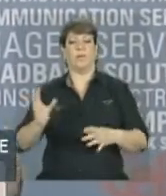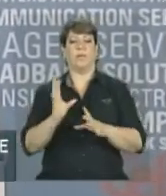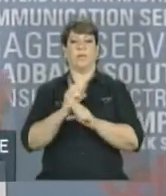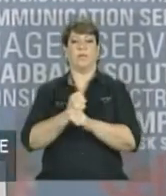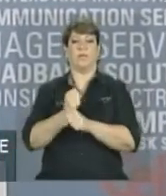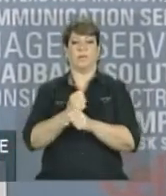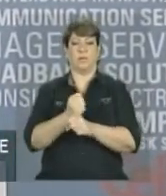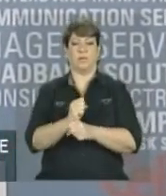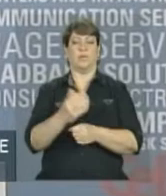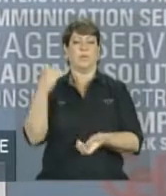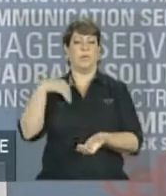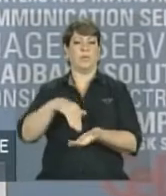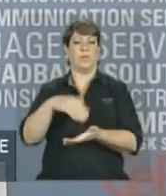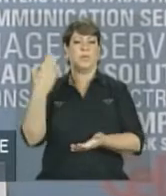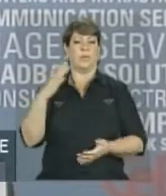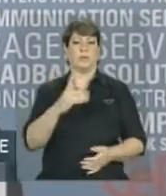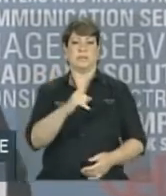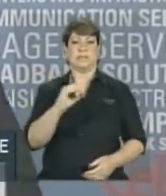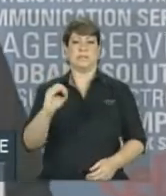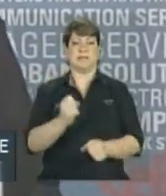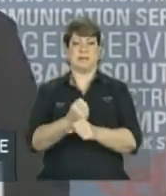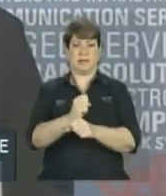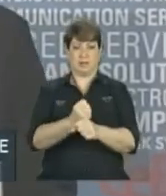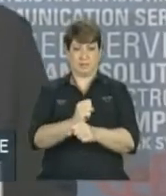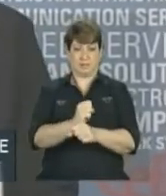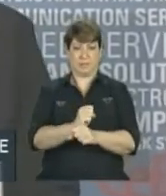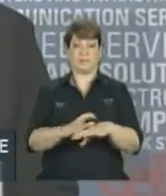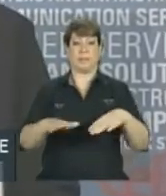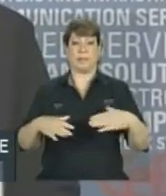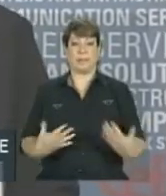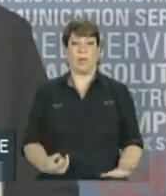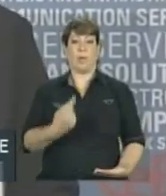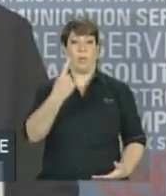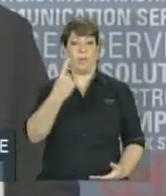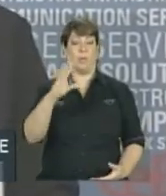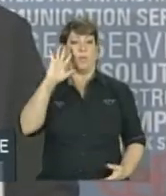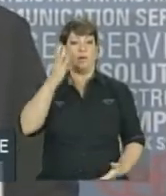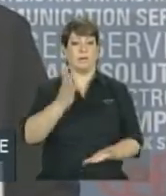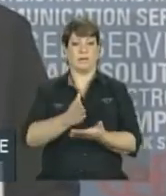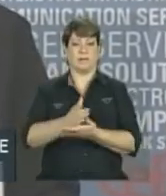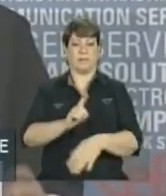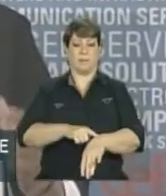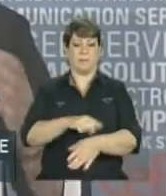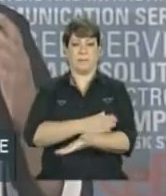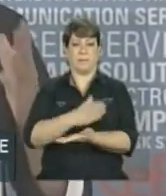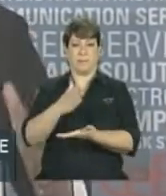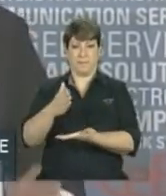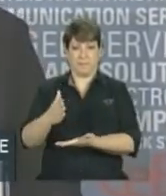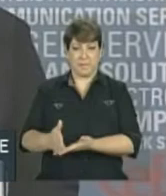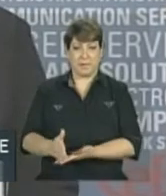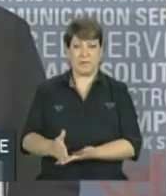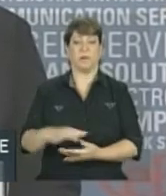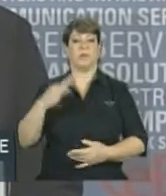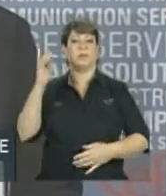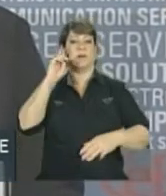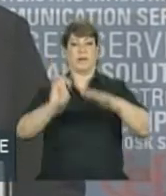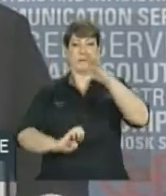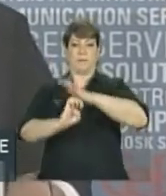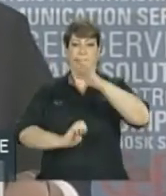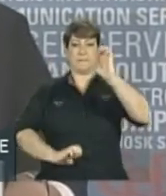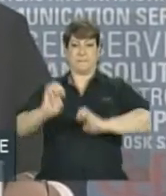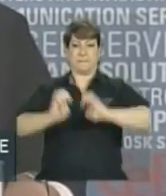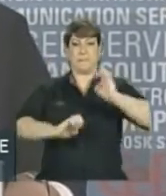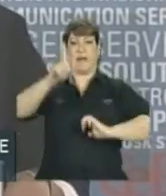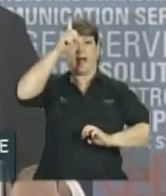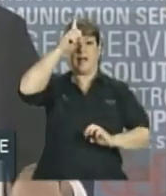últimos praticamente 100 anos. Em um determinado período, as empresas alemãs